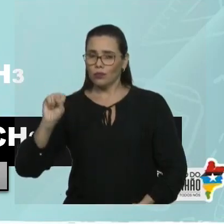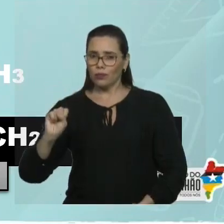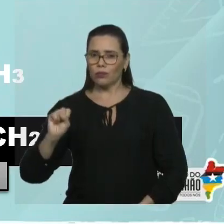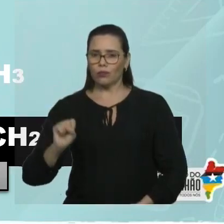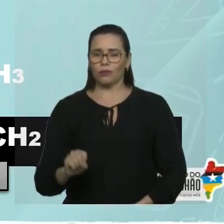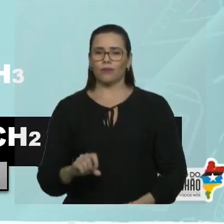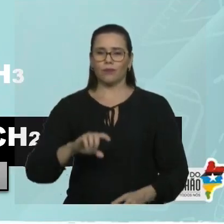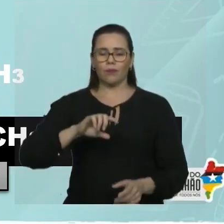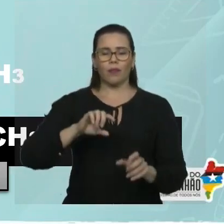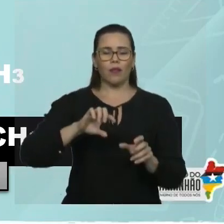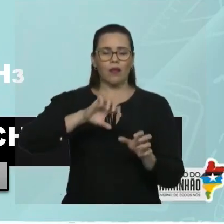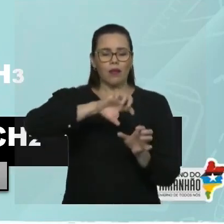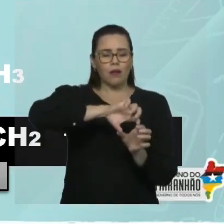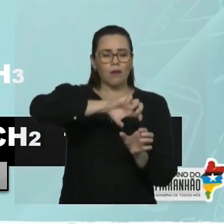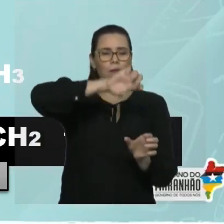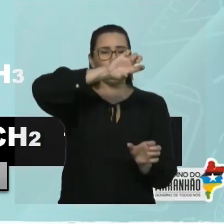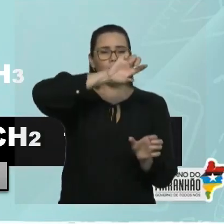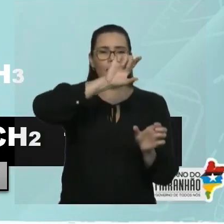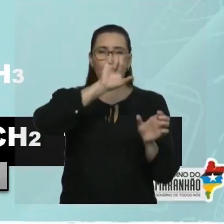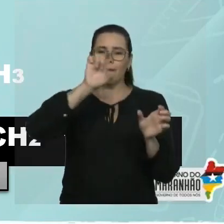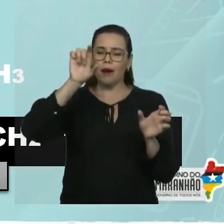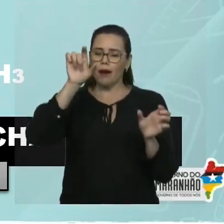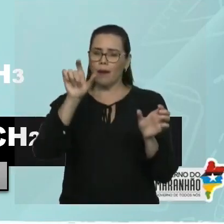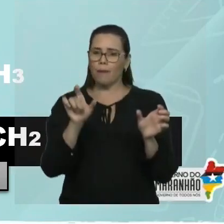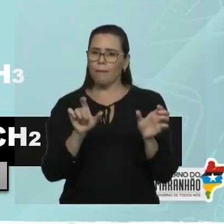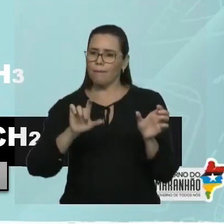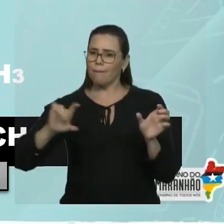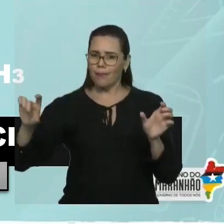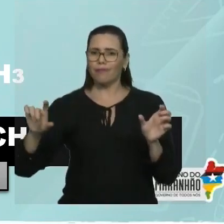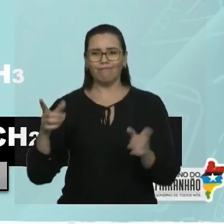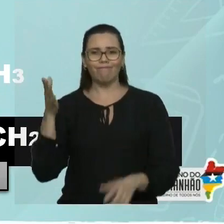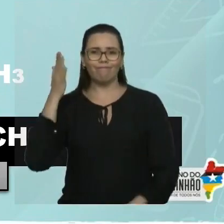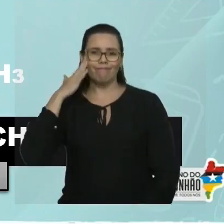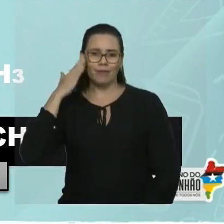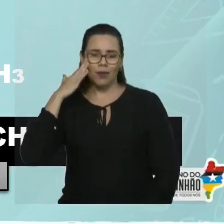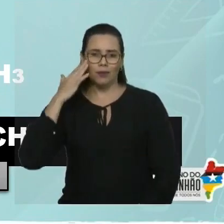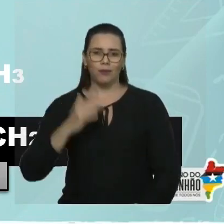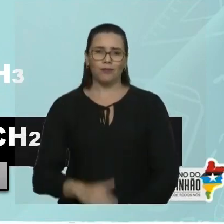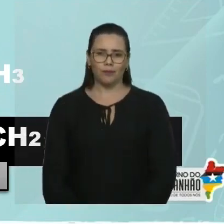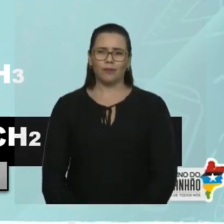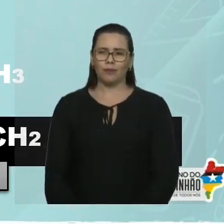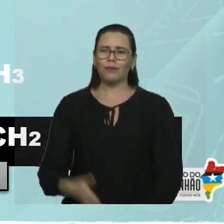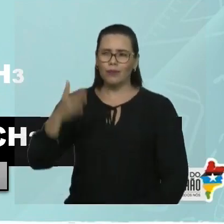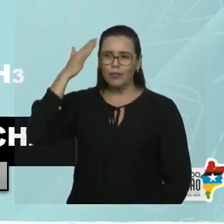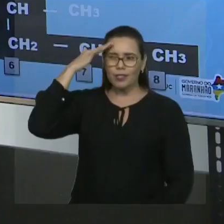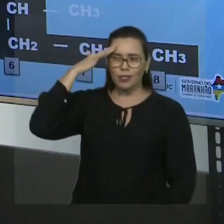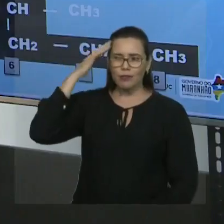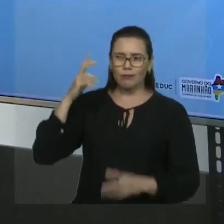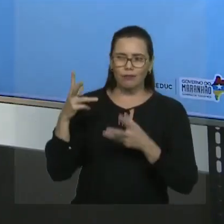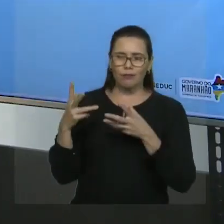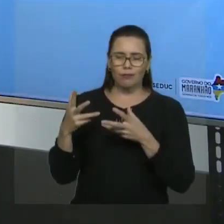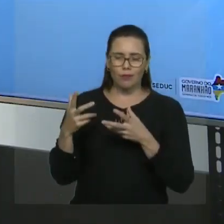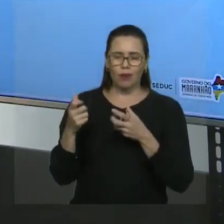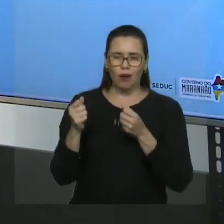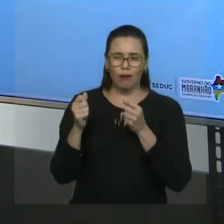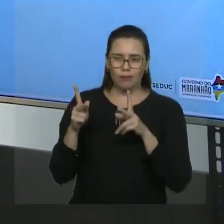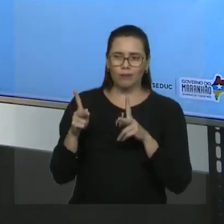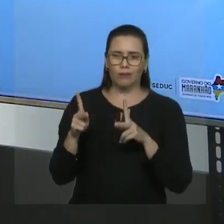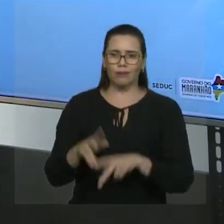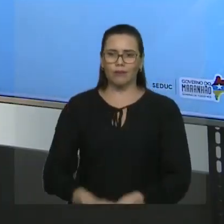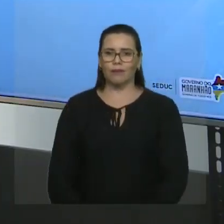é achar a cadeia principal. Segunda regra, numerar a cadeia principal. Até aí, tudo bem? Beleza. Vamos continuar.